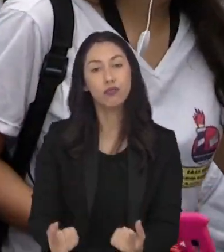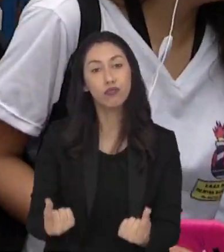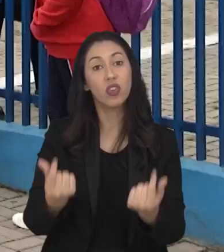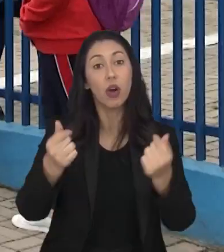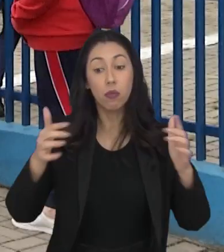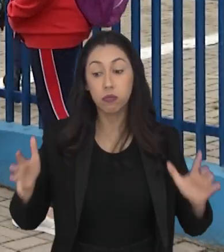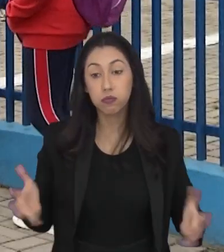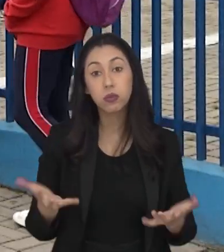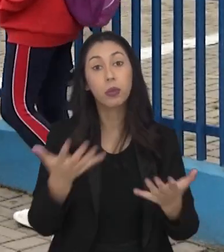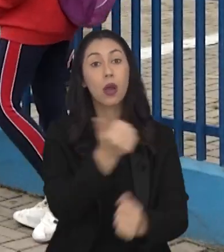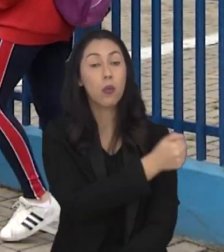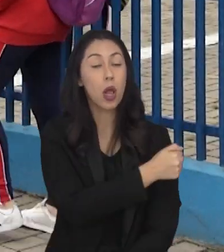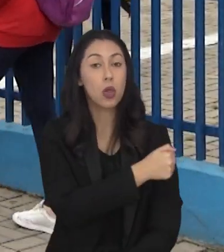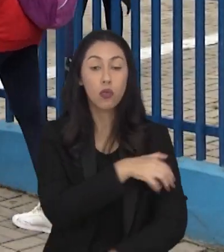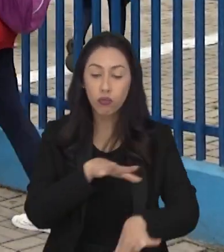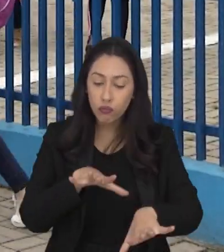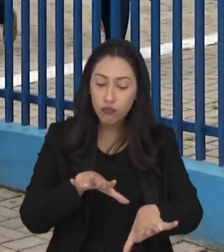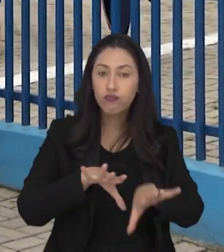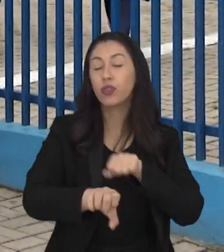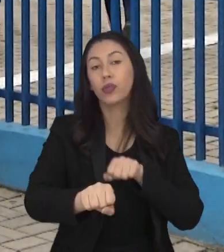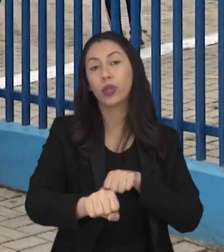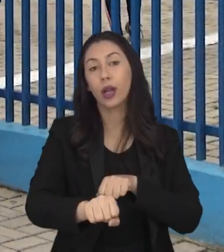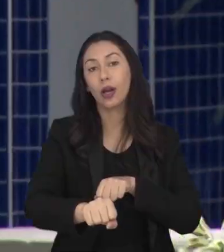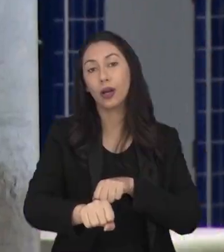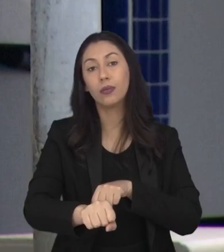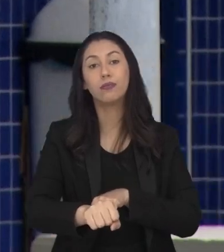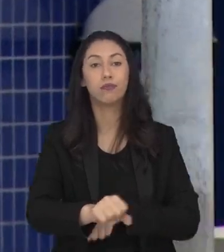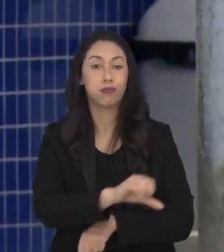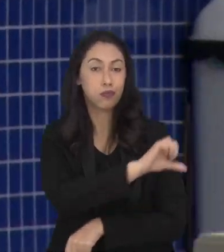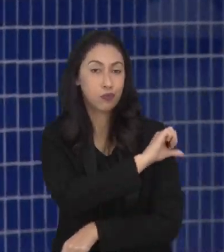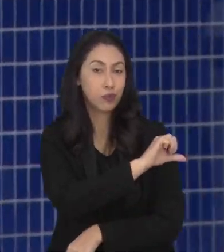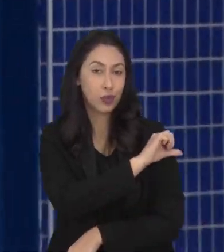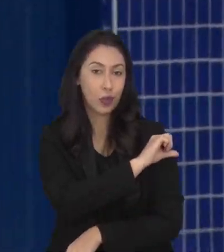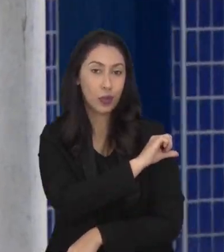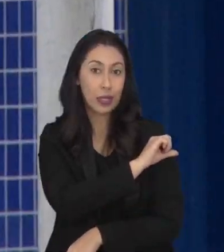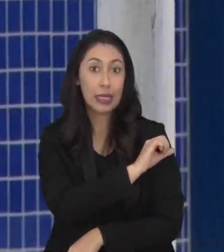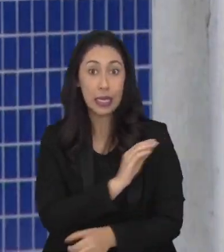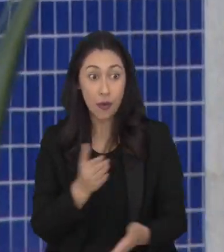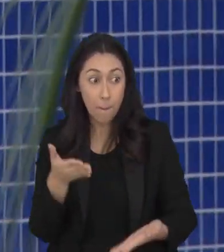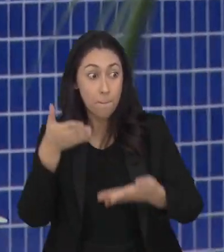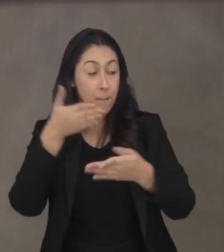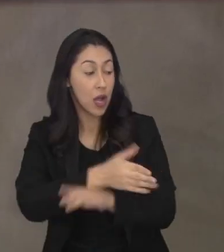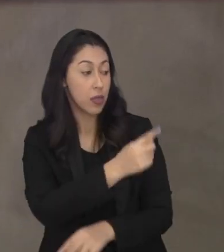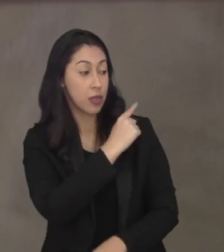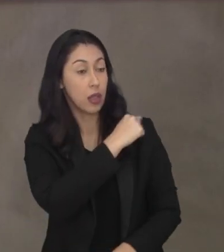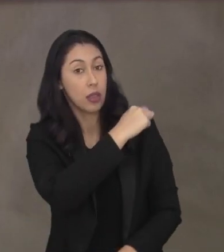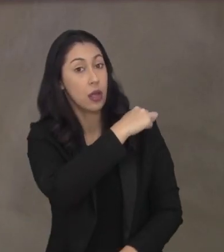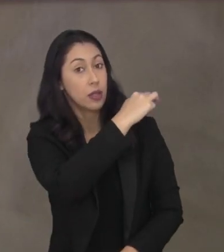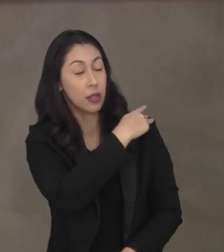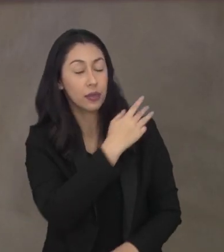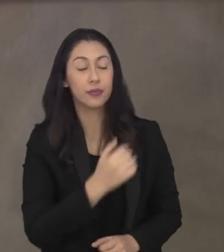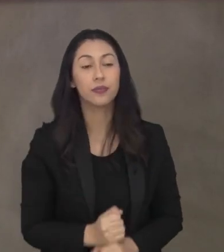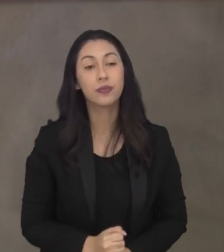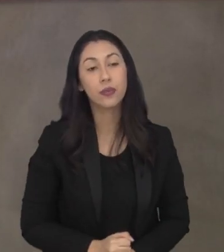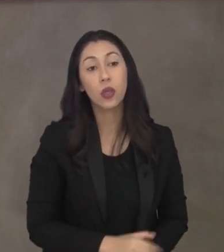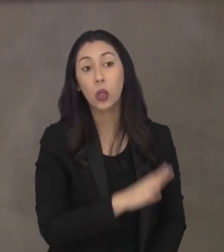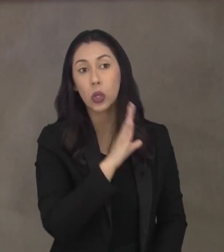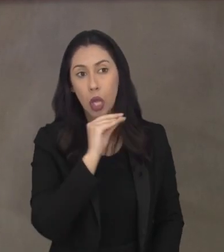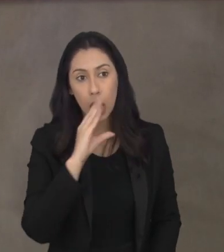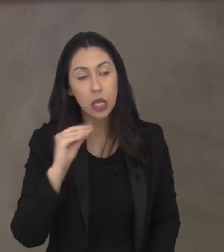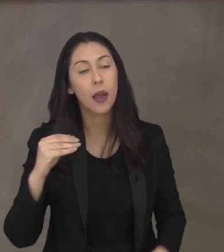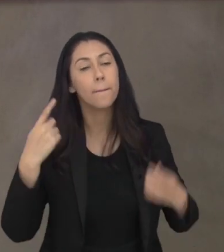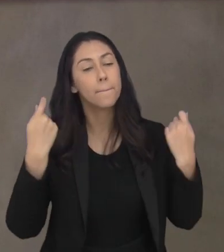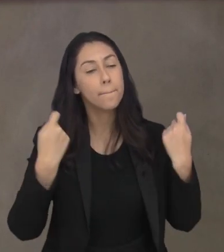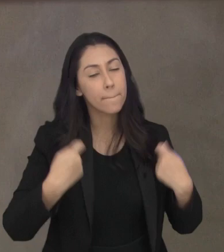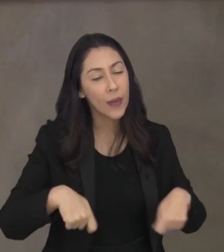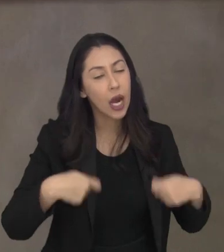incentivar os alunos a concluir a formação fundamental e buscar a matrícula no ensino médio. Os nossos adolescentes precisam